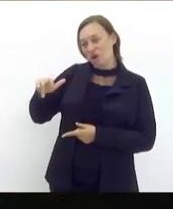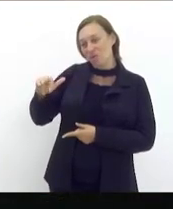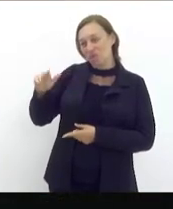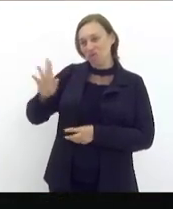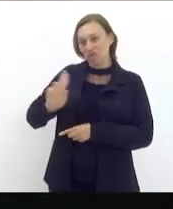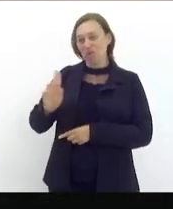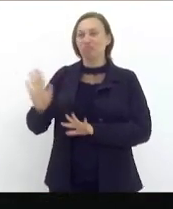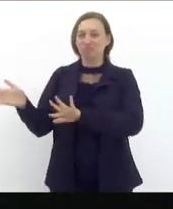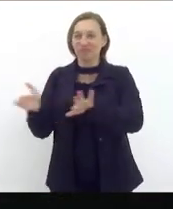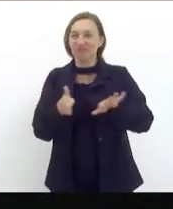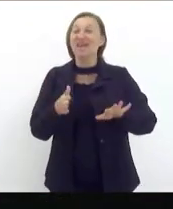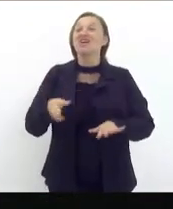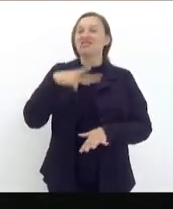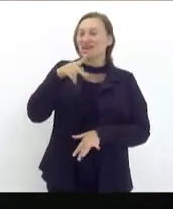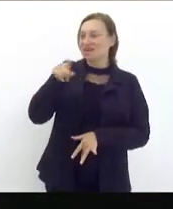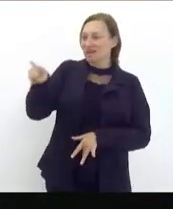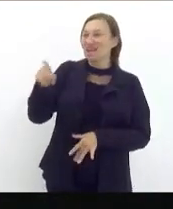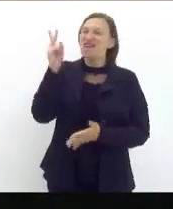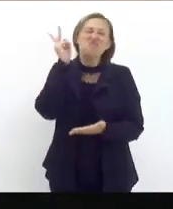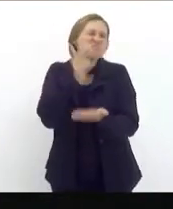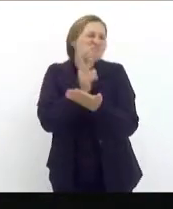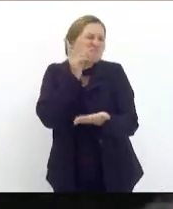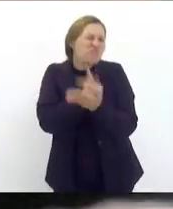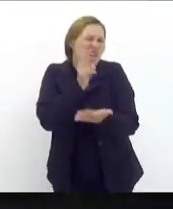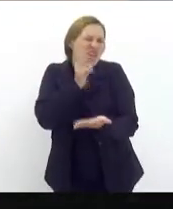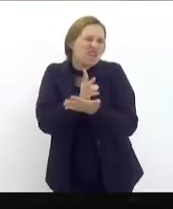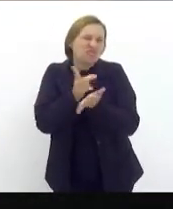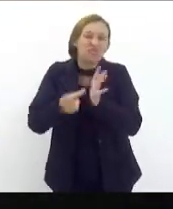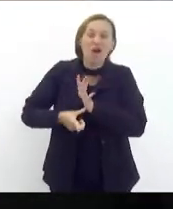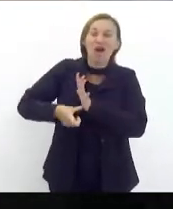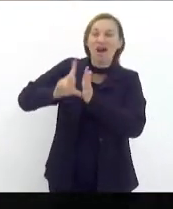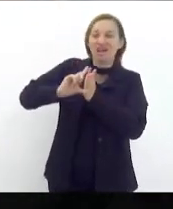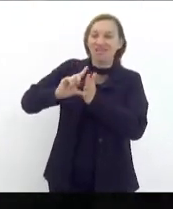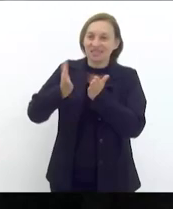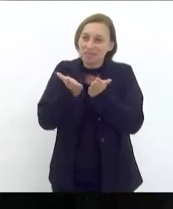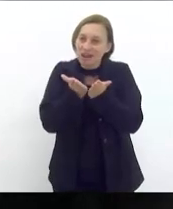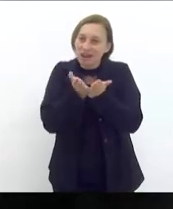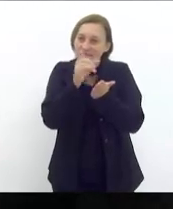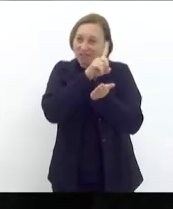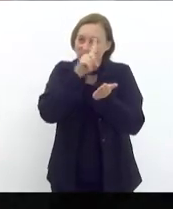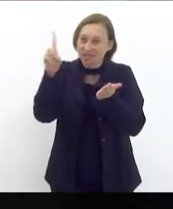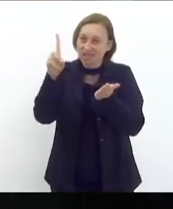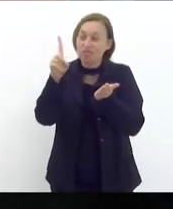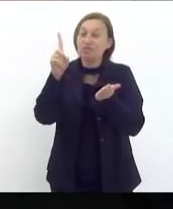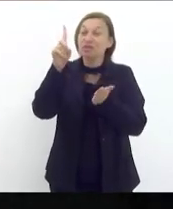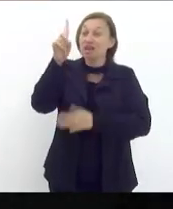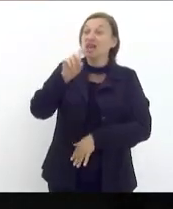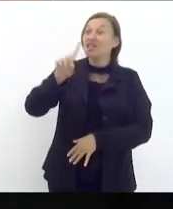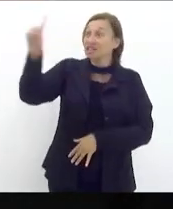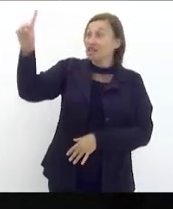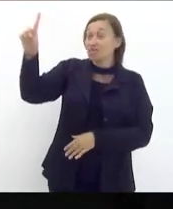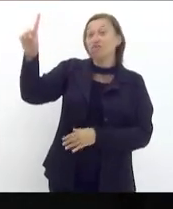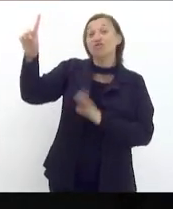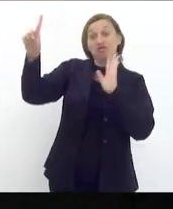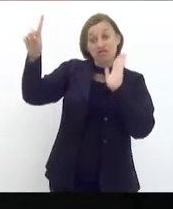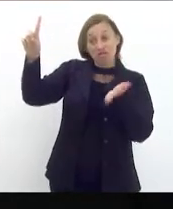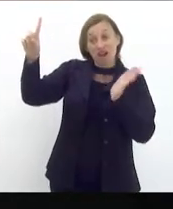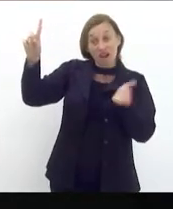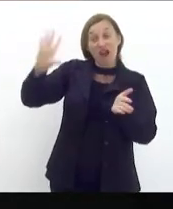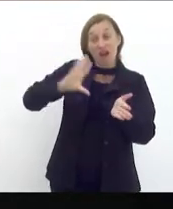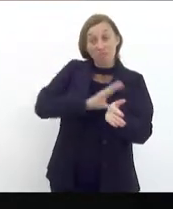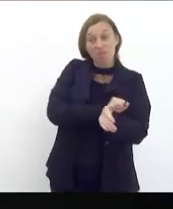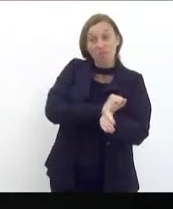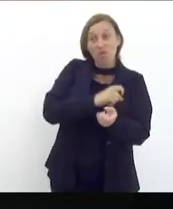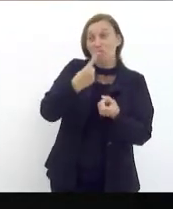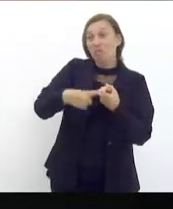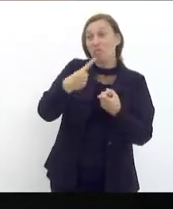dizer a ele que mesmo antes da Bíblia Deus já era amor isso porque